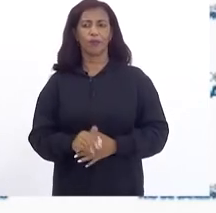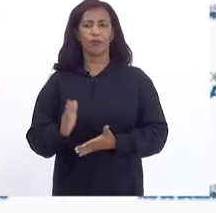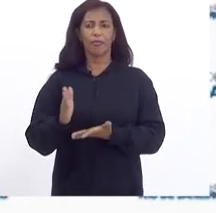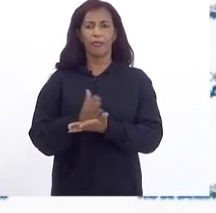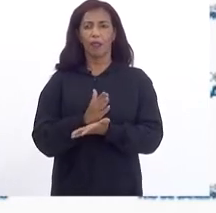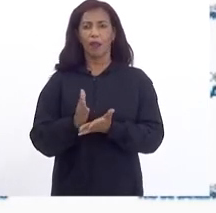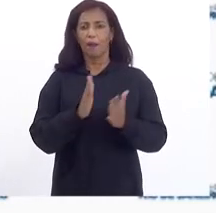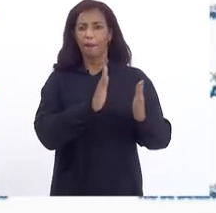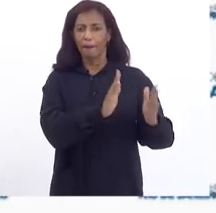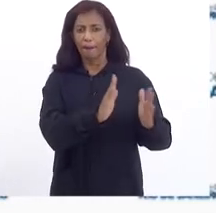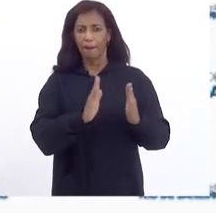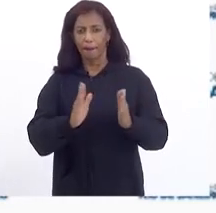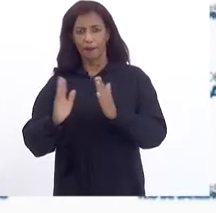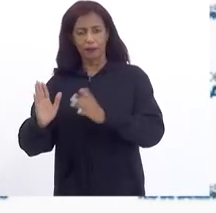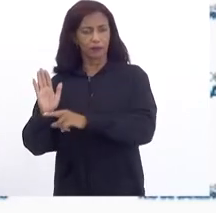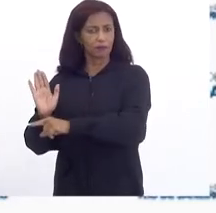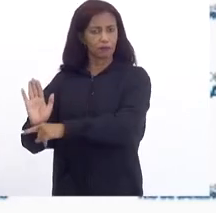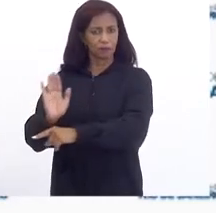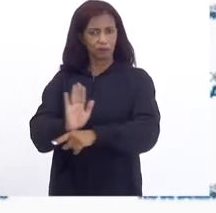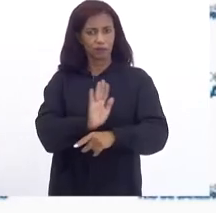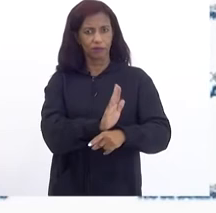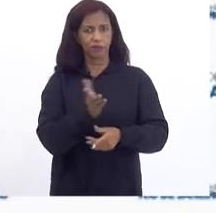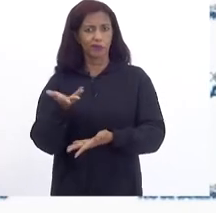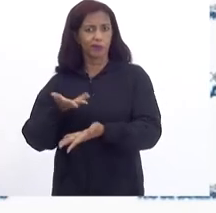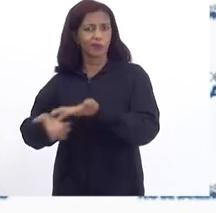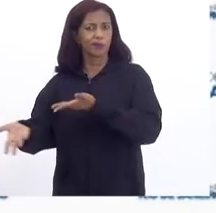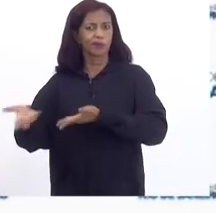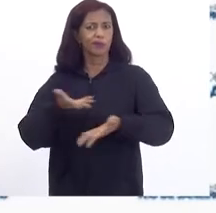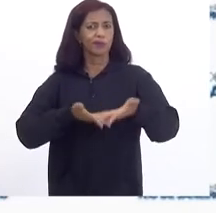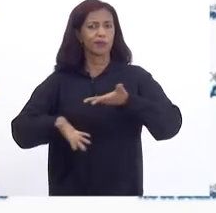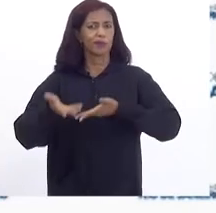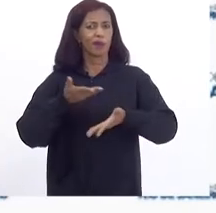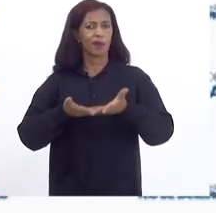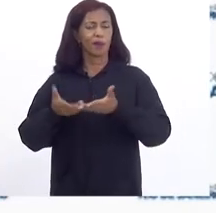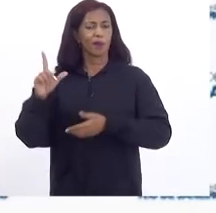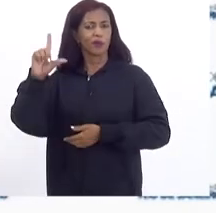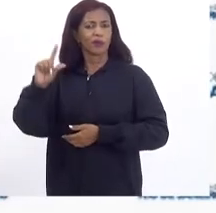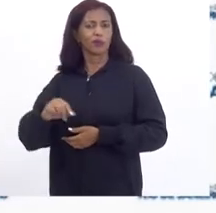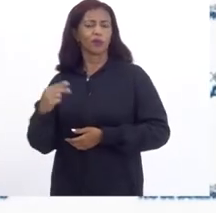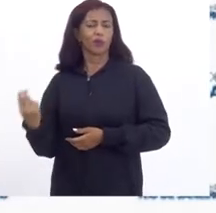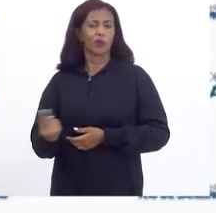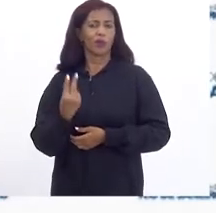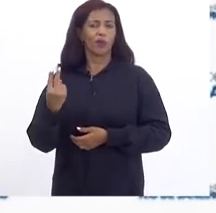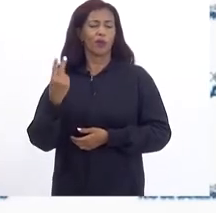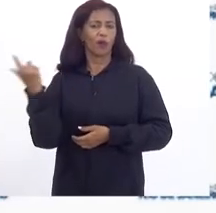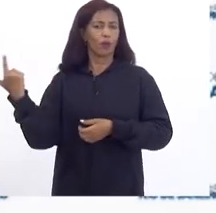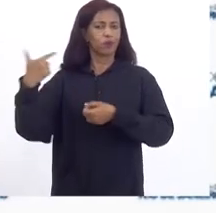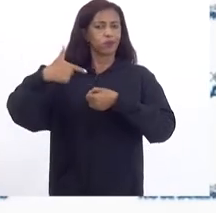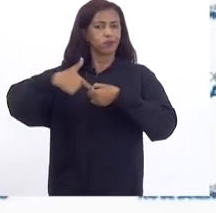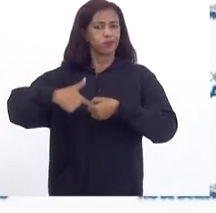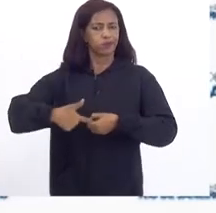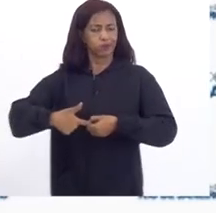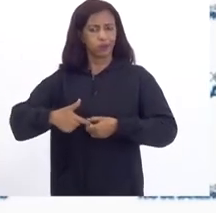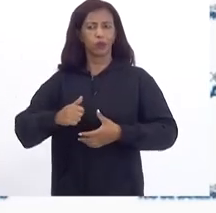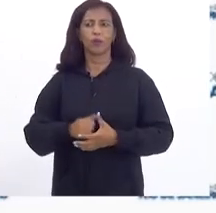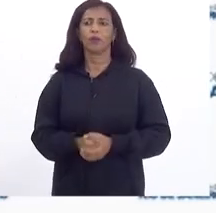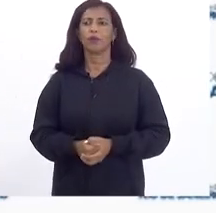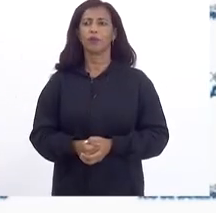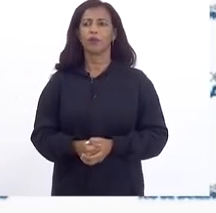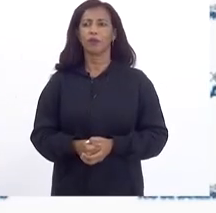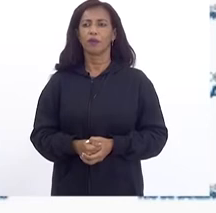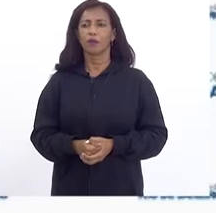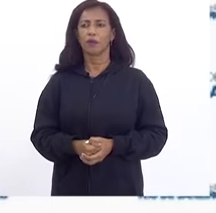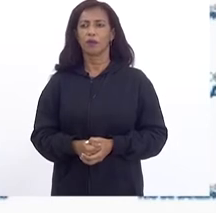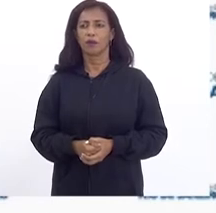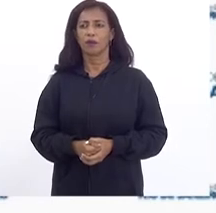parcela De contribuição Para Desonerar o preço Lá no combustível E o combustível Na bomba